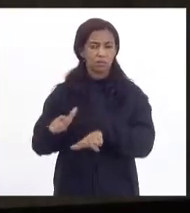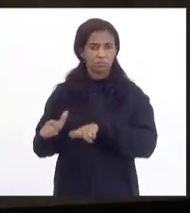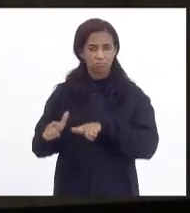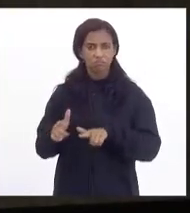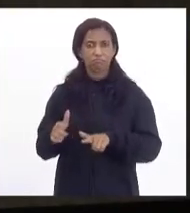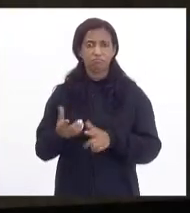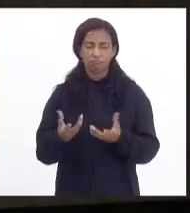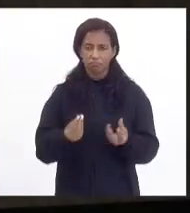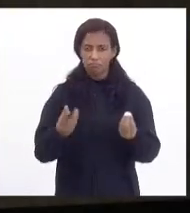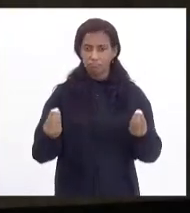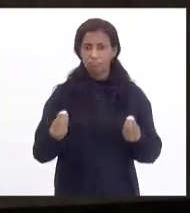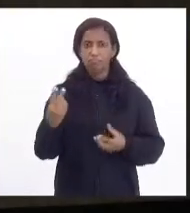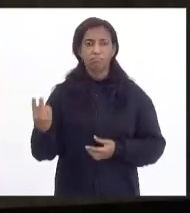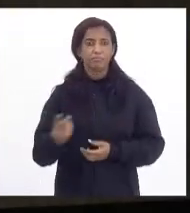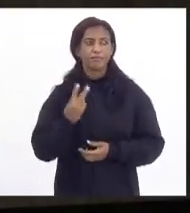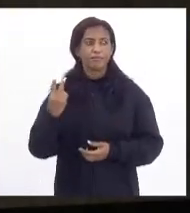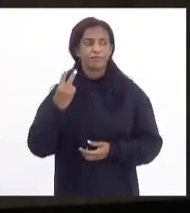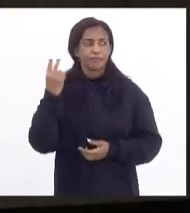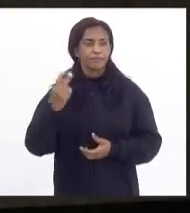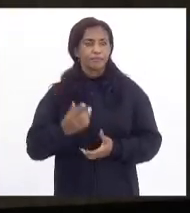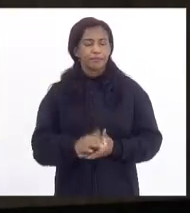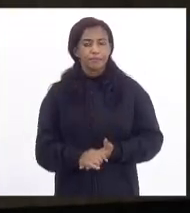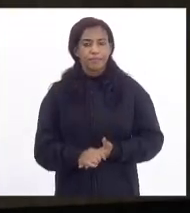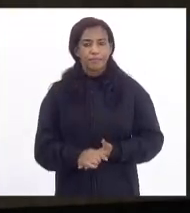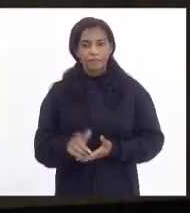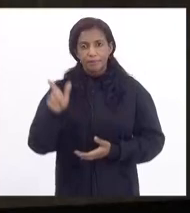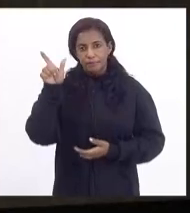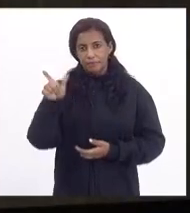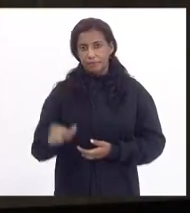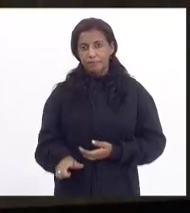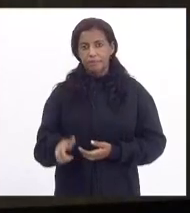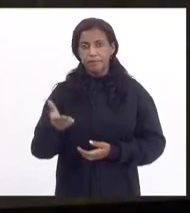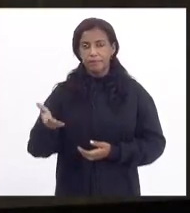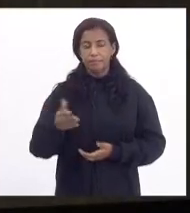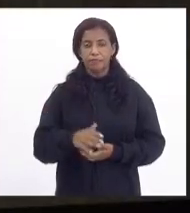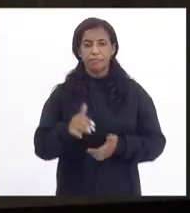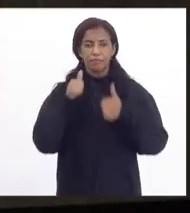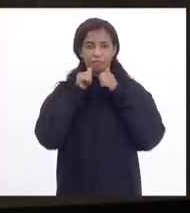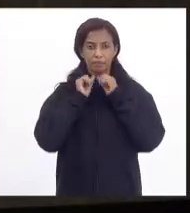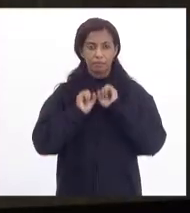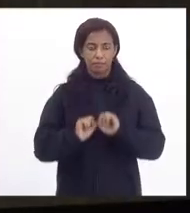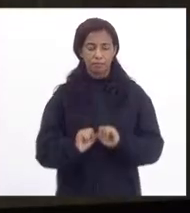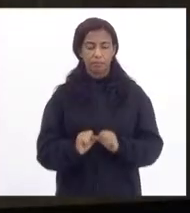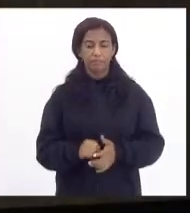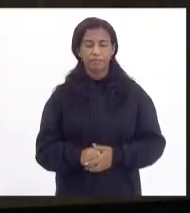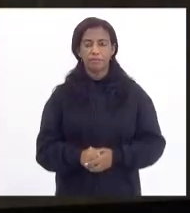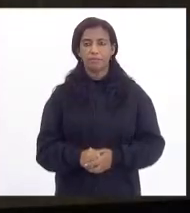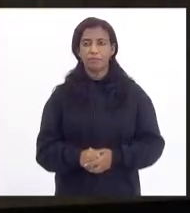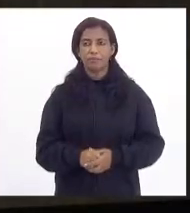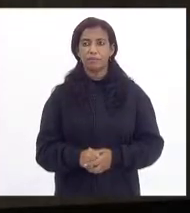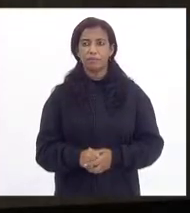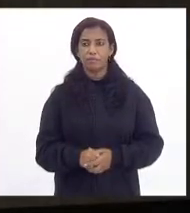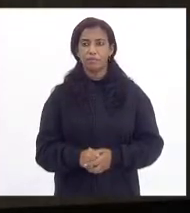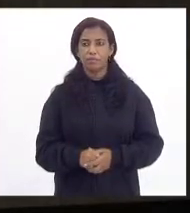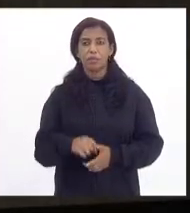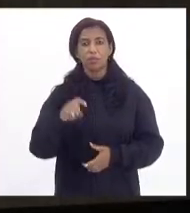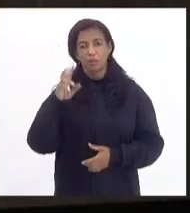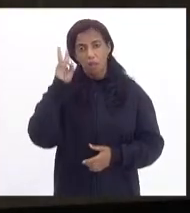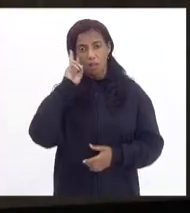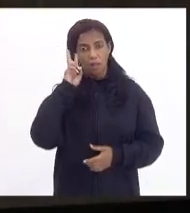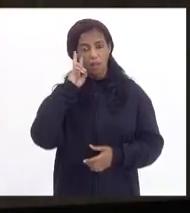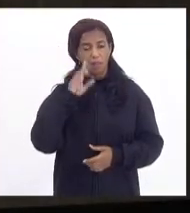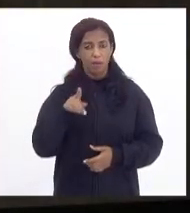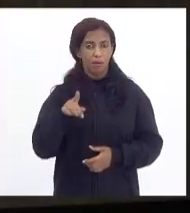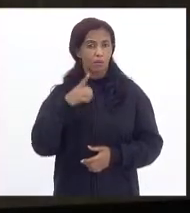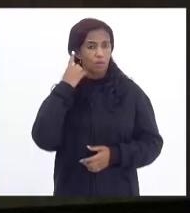muito, muito valoroso na pessoa dos assessores. Eu preciso só rememorar o o deputado Luiz